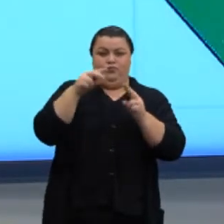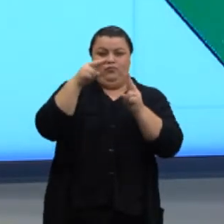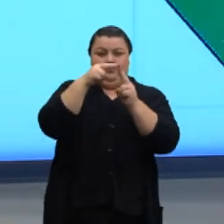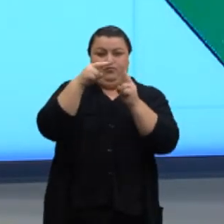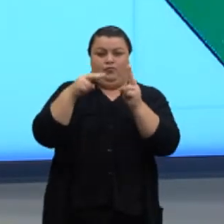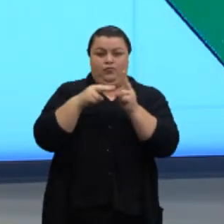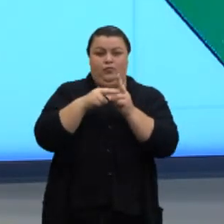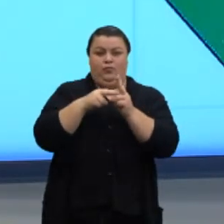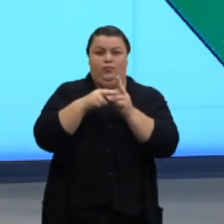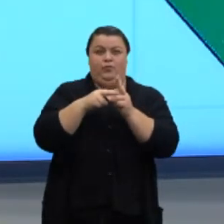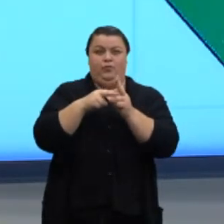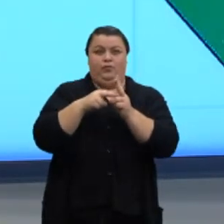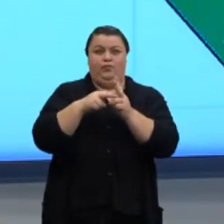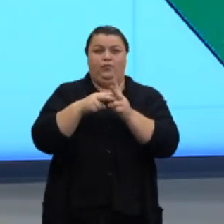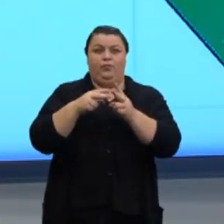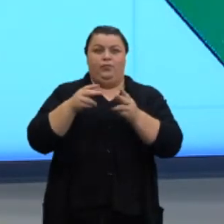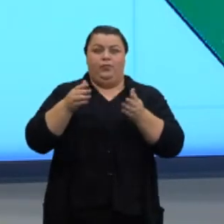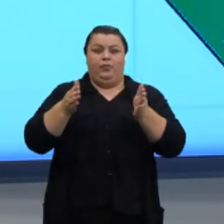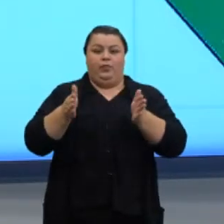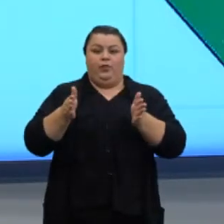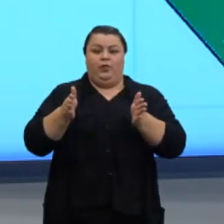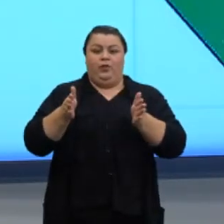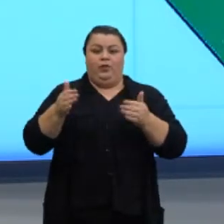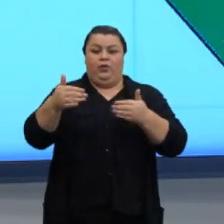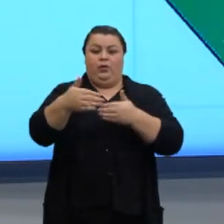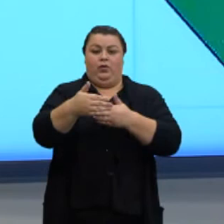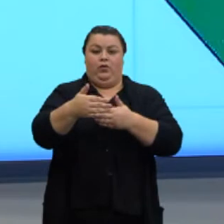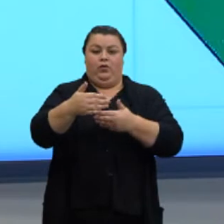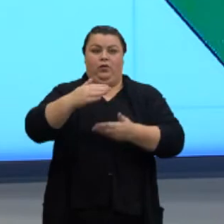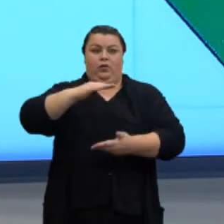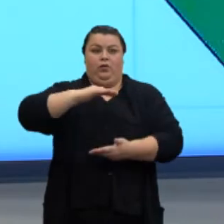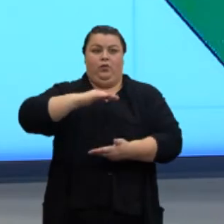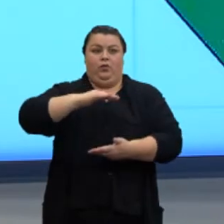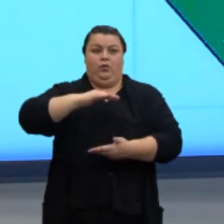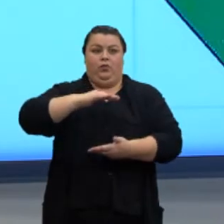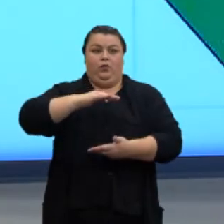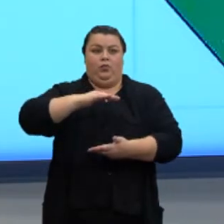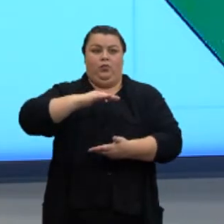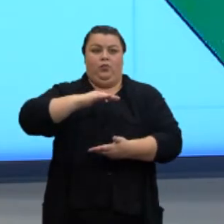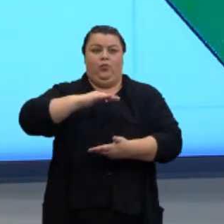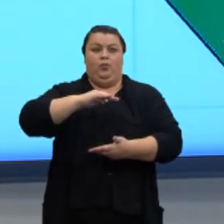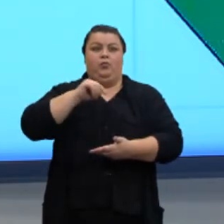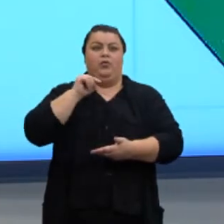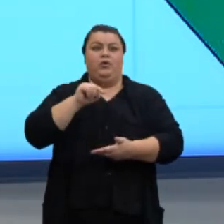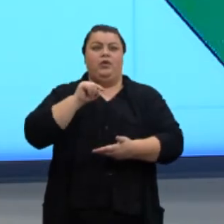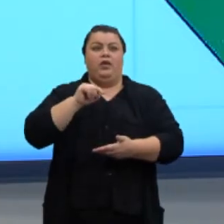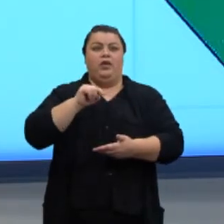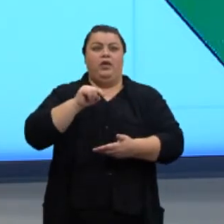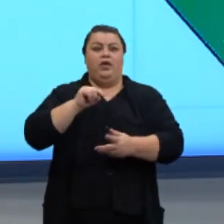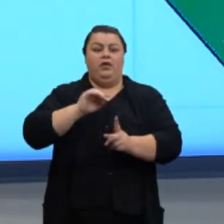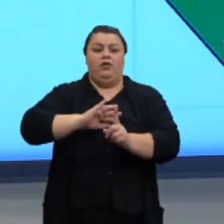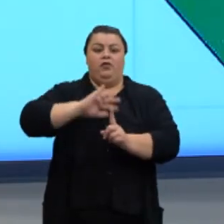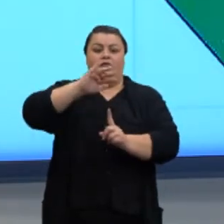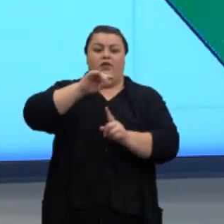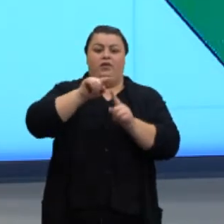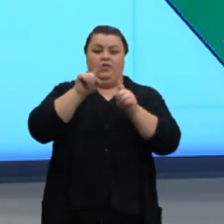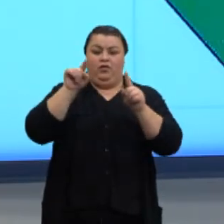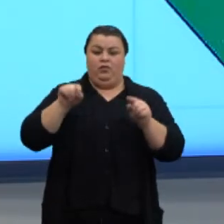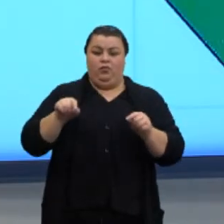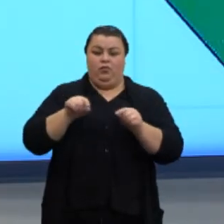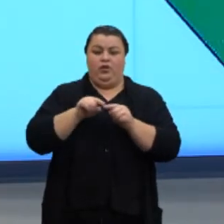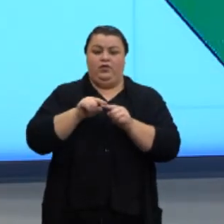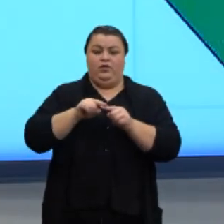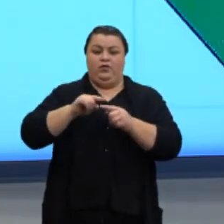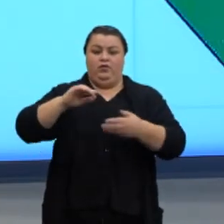Um cubo, que é a sua região, que é a sua face, não é um triângulo, é um quadrado, como a gente viu anteriormente. Então, um cubo que é